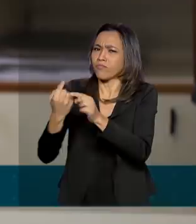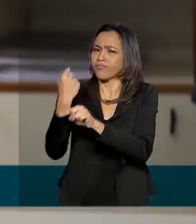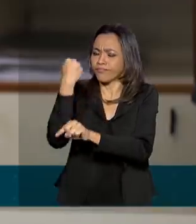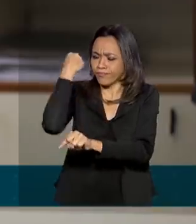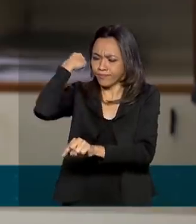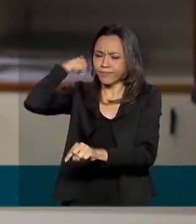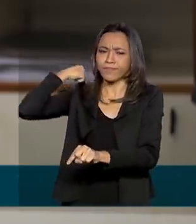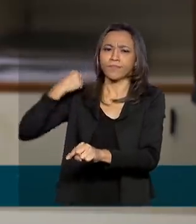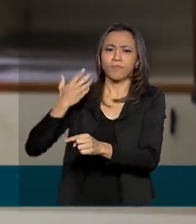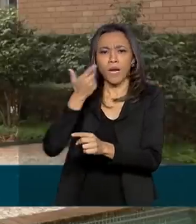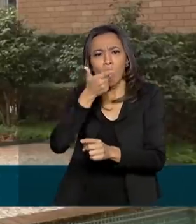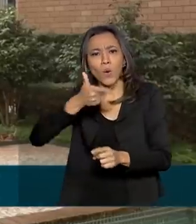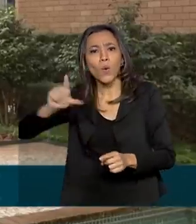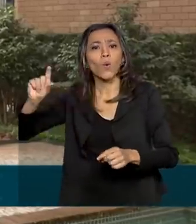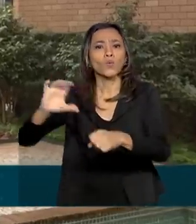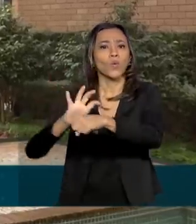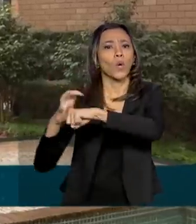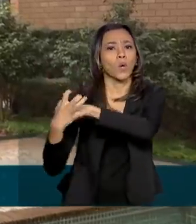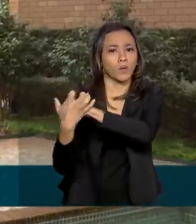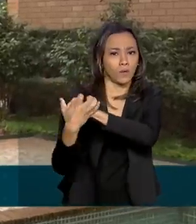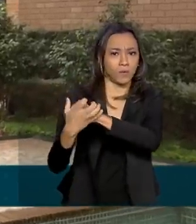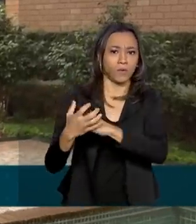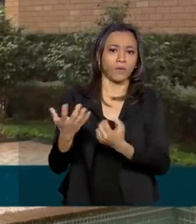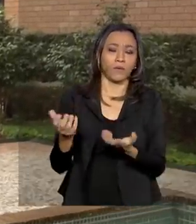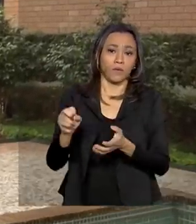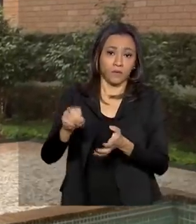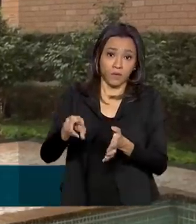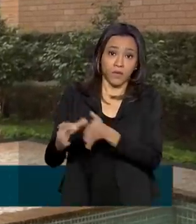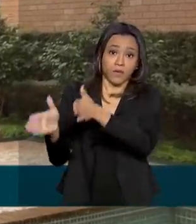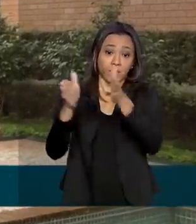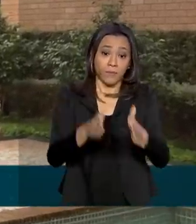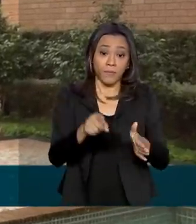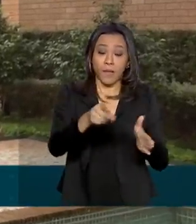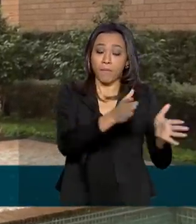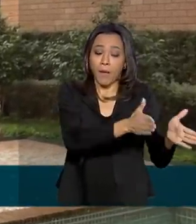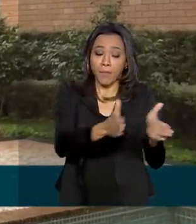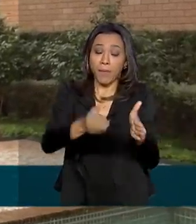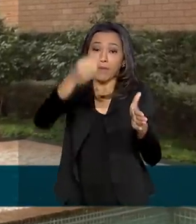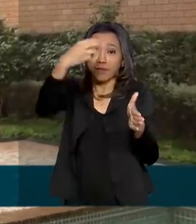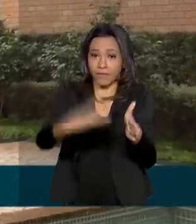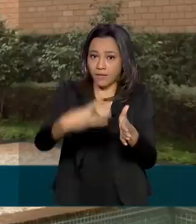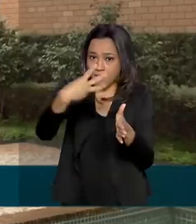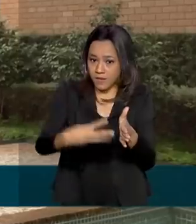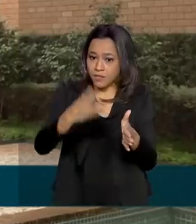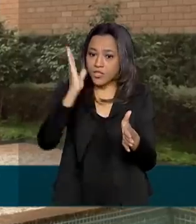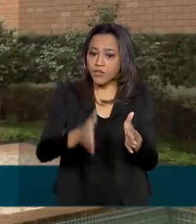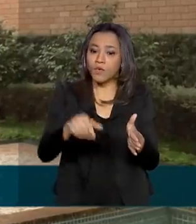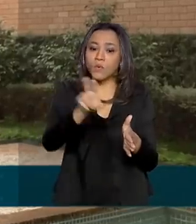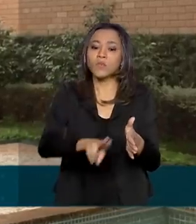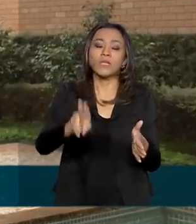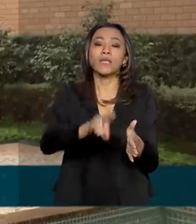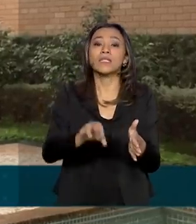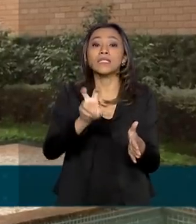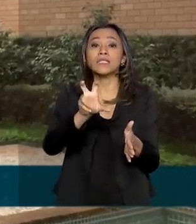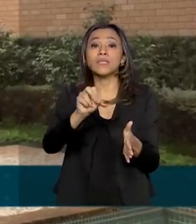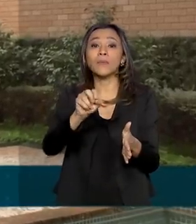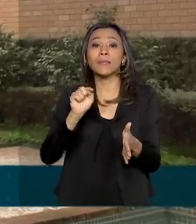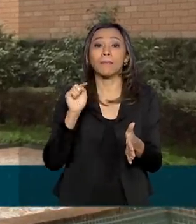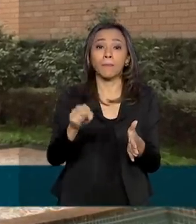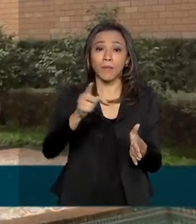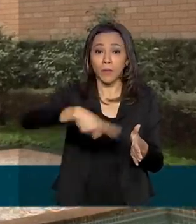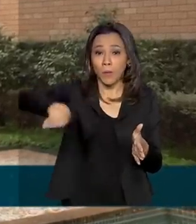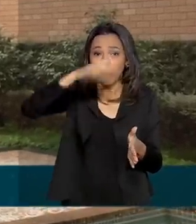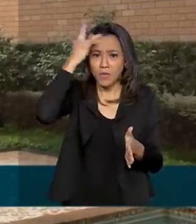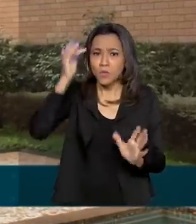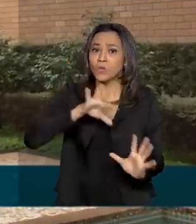outro coronavírus. A vacina de Oxford está na fase 3 e já foi usada em 50 mil voluntários em todo o mundo. A